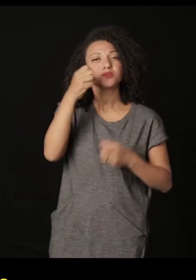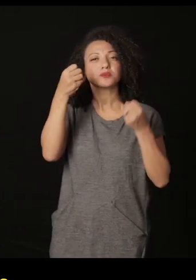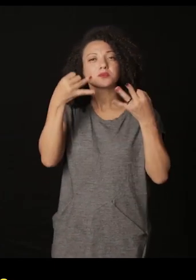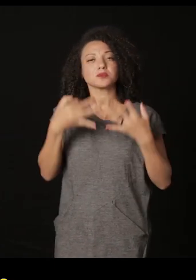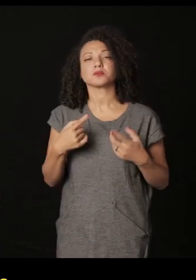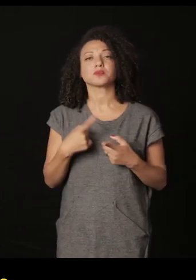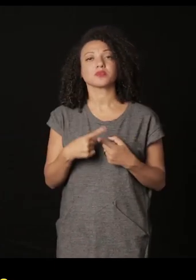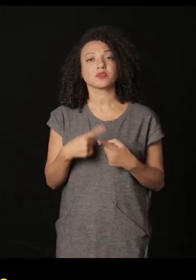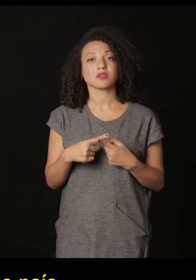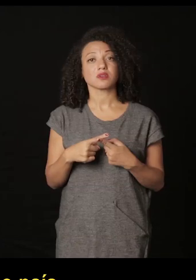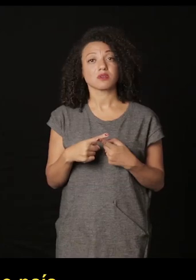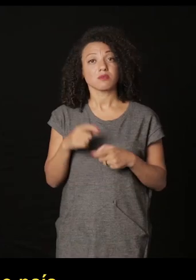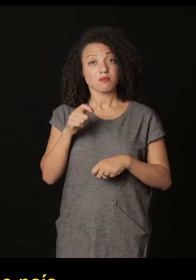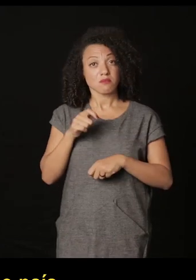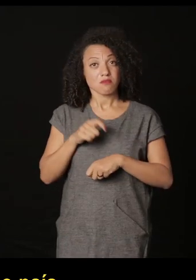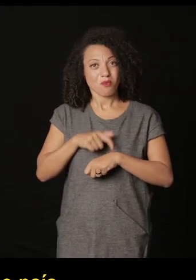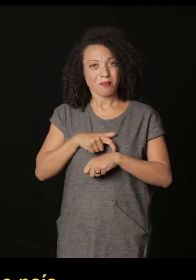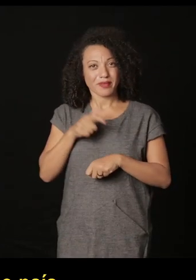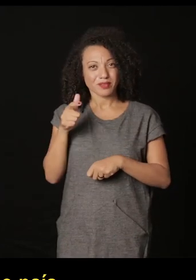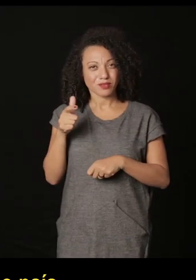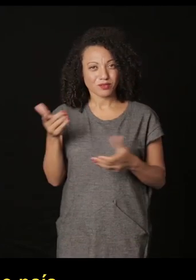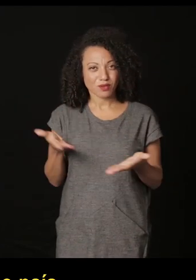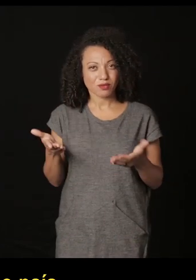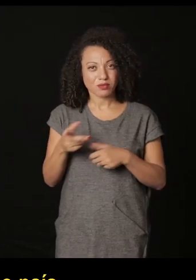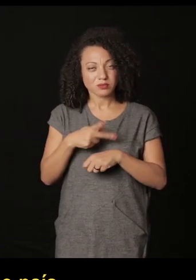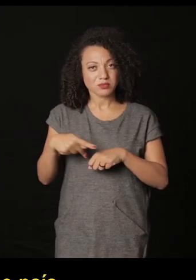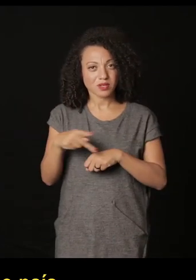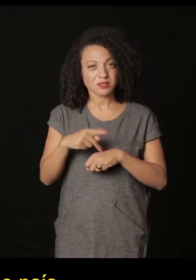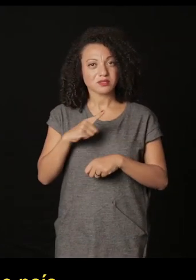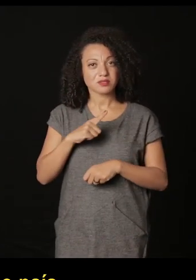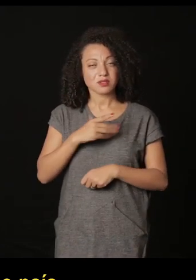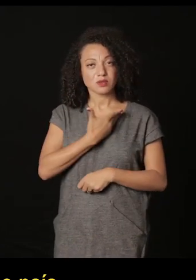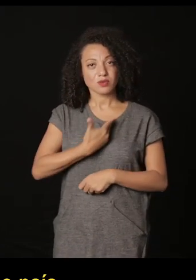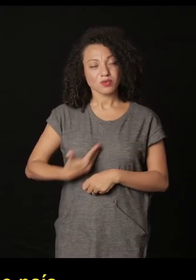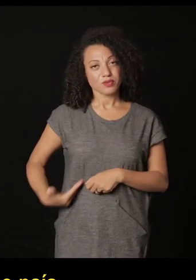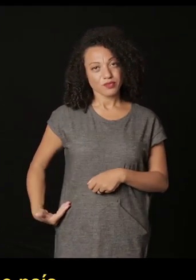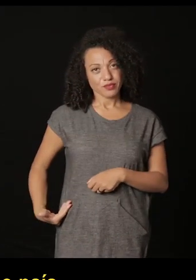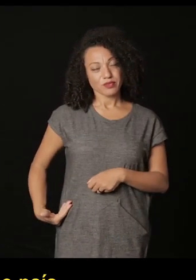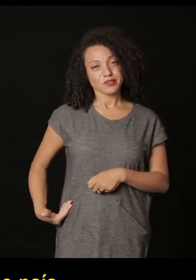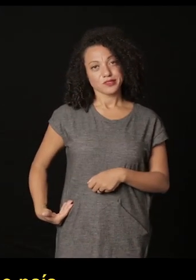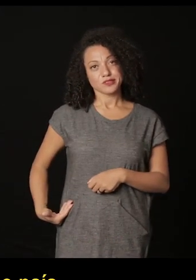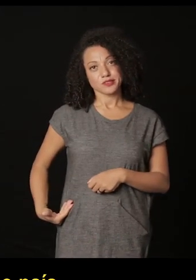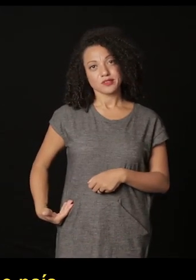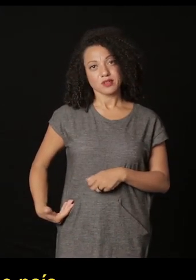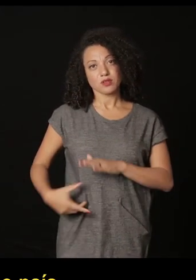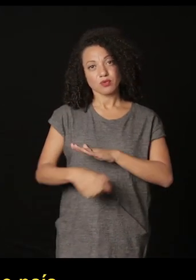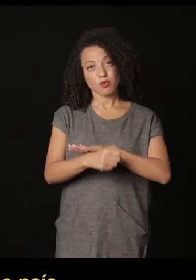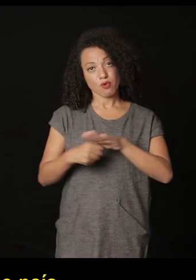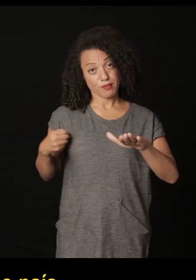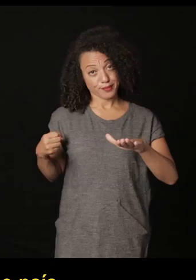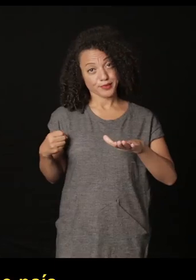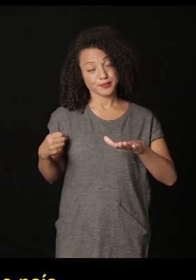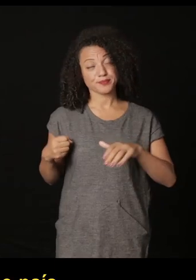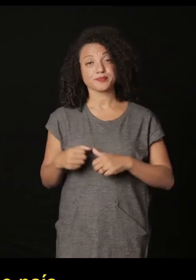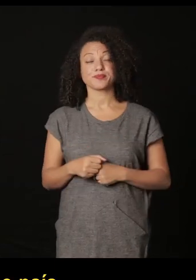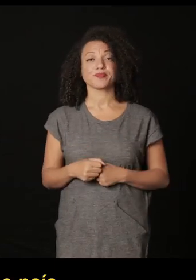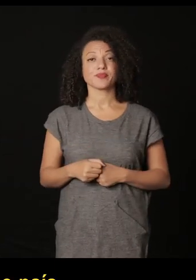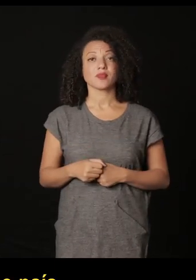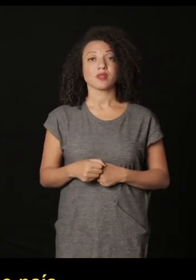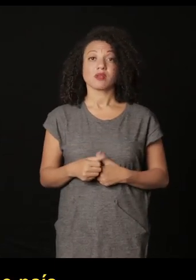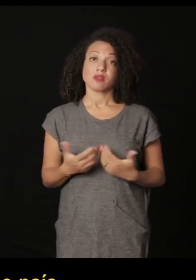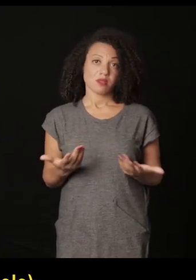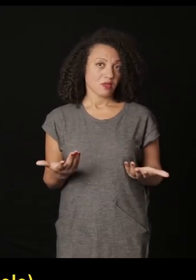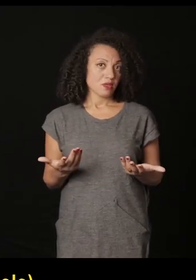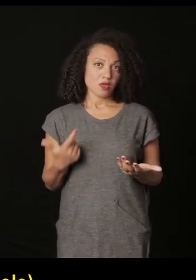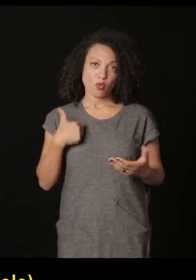mais difícil ainda falar sobre isso no momento em que no nosso país nós temos um governo um governo